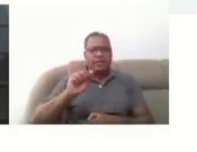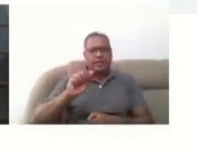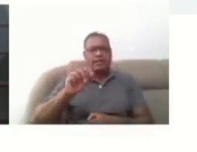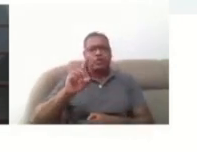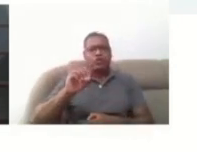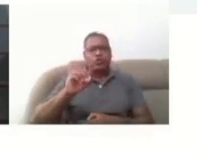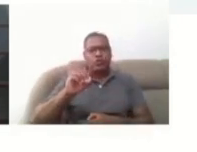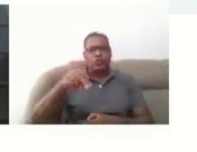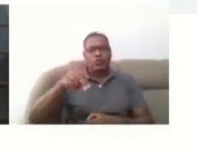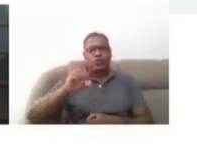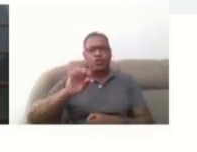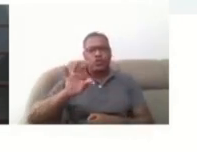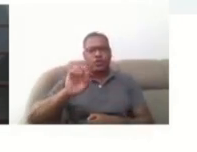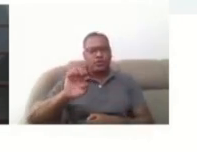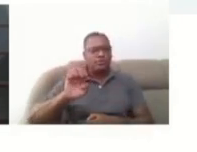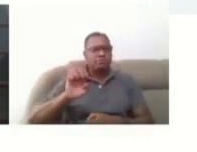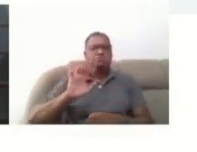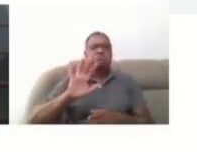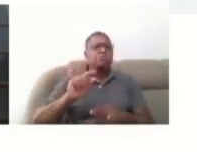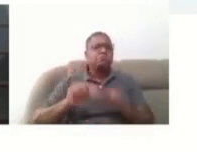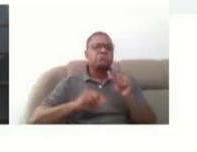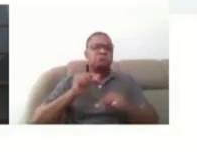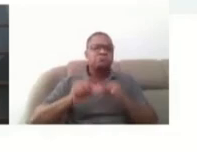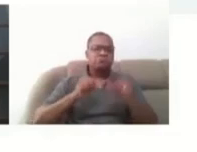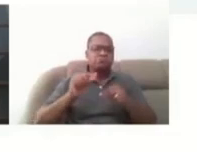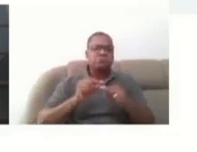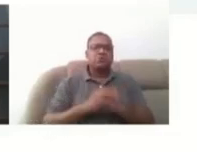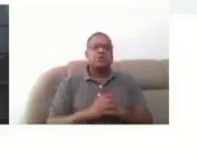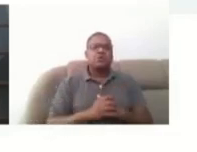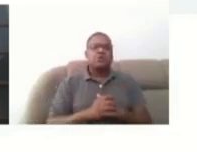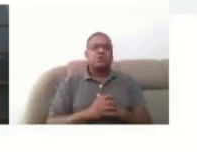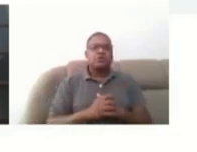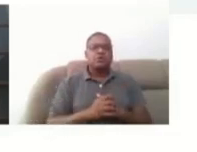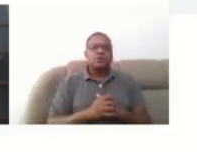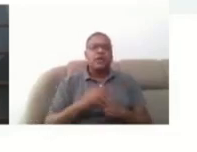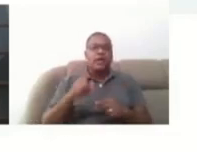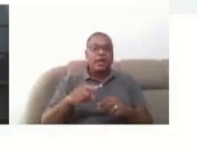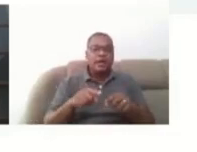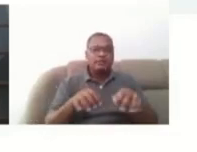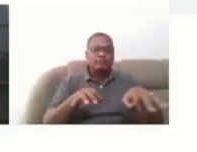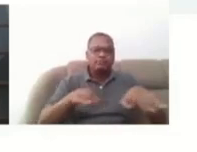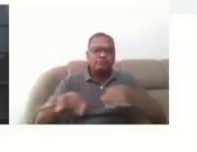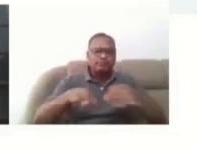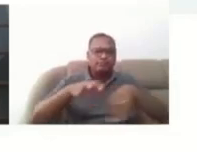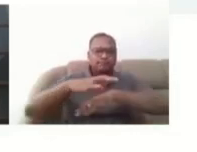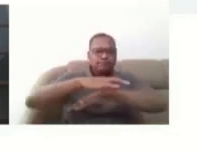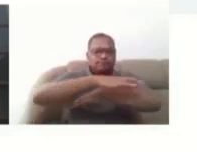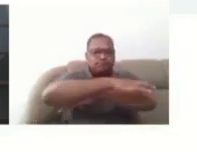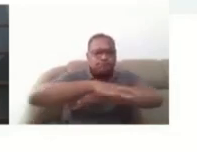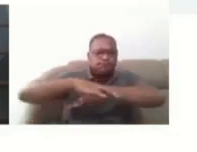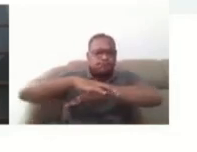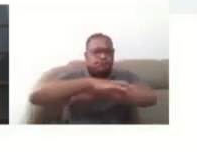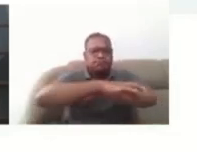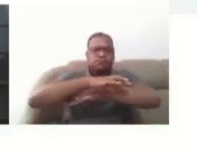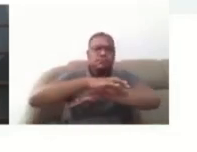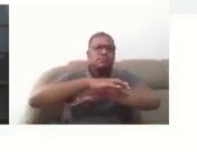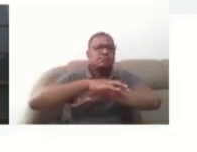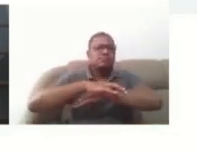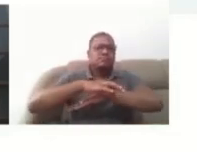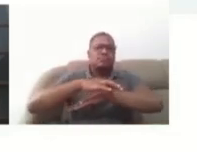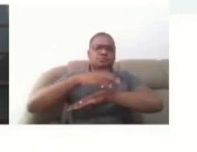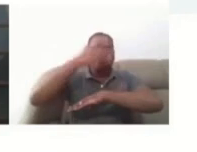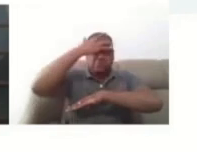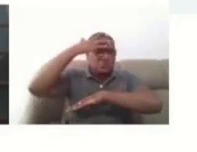Ele é constituído por uma arquitetura direcionada para todas as pessoas de toda faixa etária, que